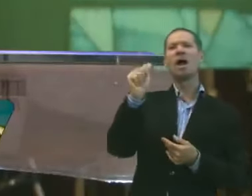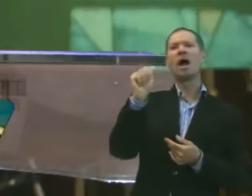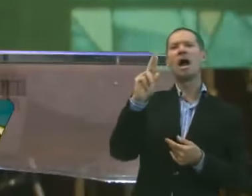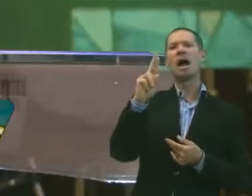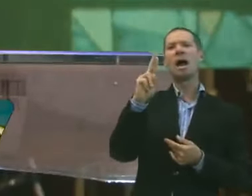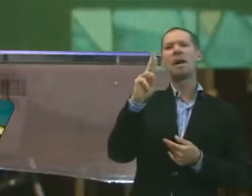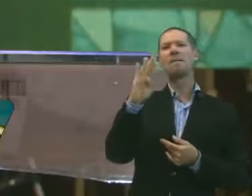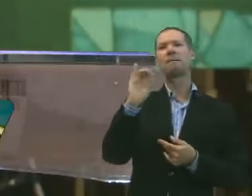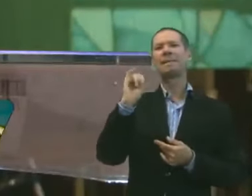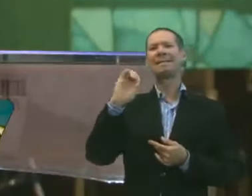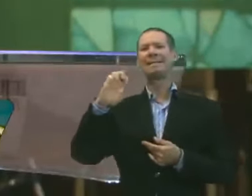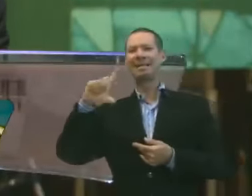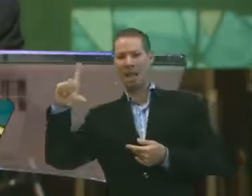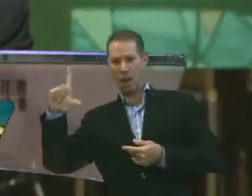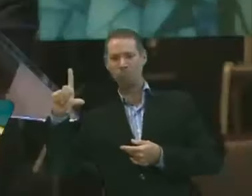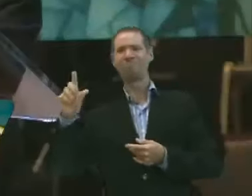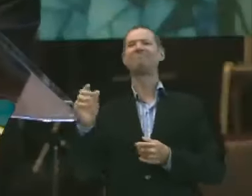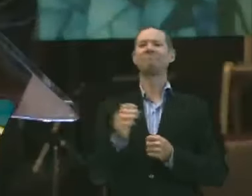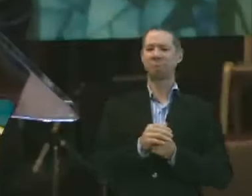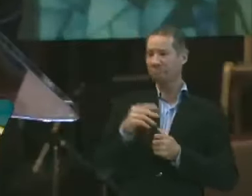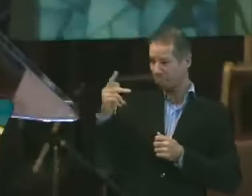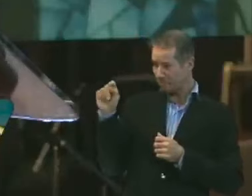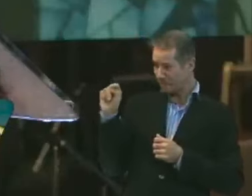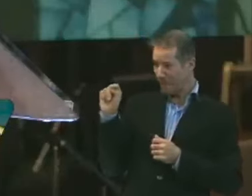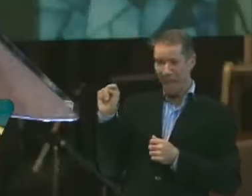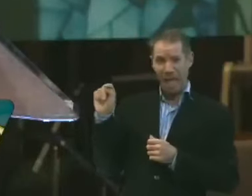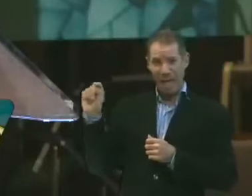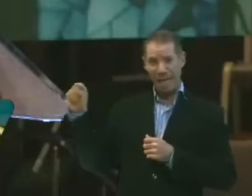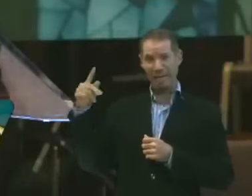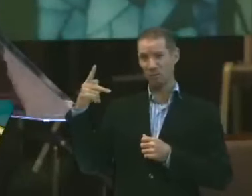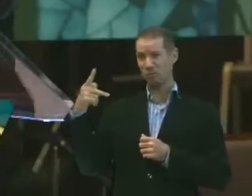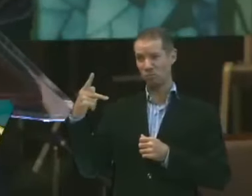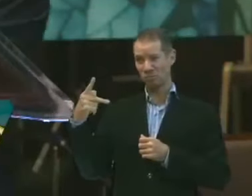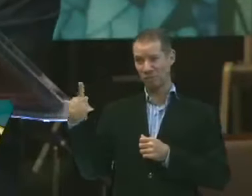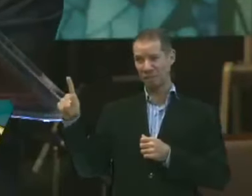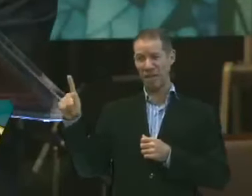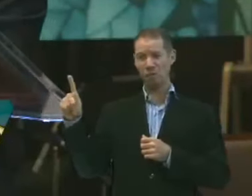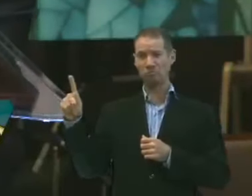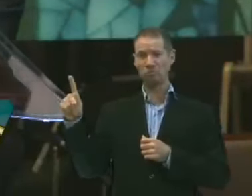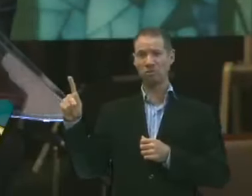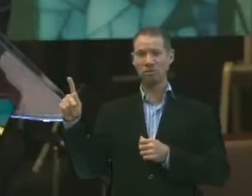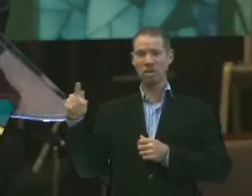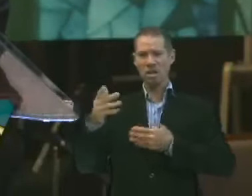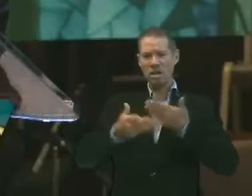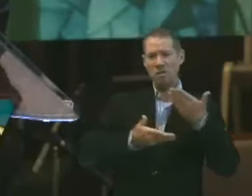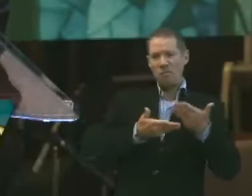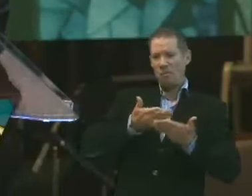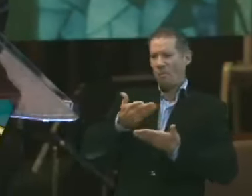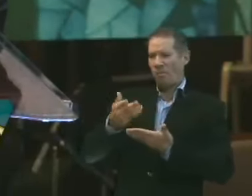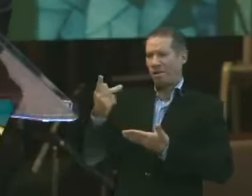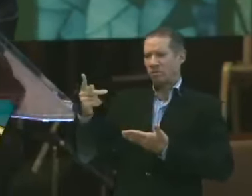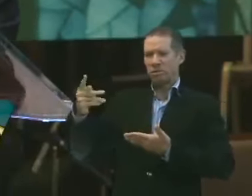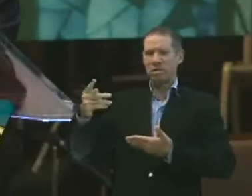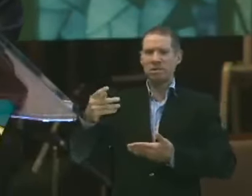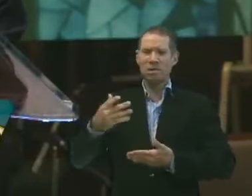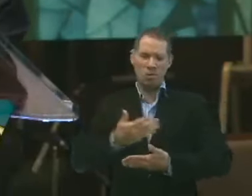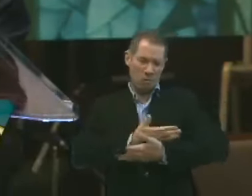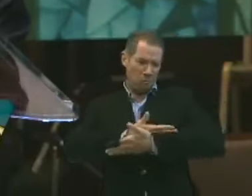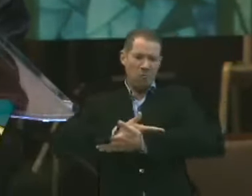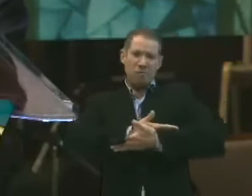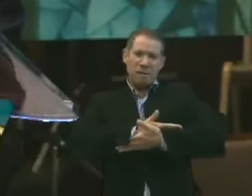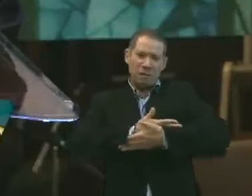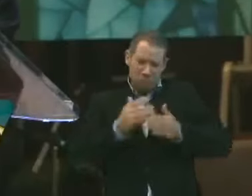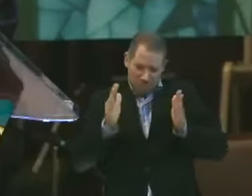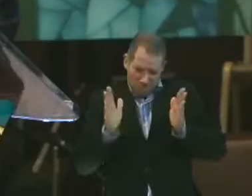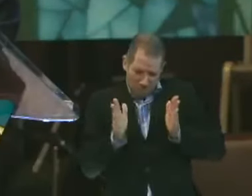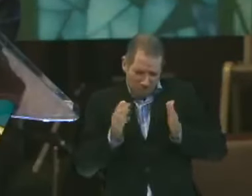Gabriel Pigato. E ele estava com seus braços envolvendo o seu filhinho. Tão